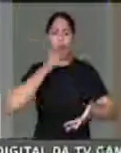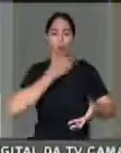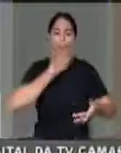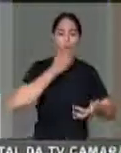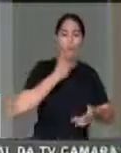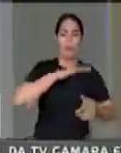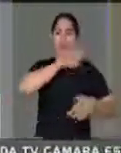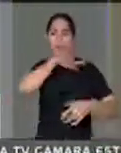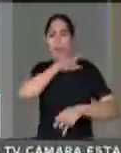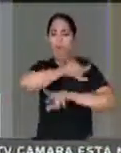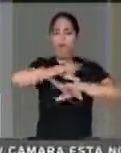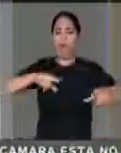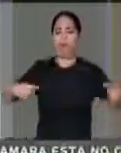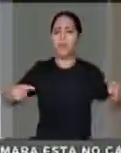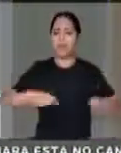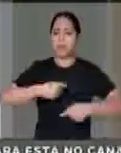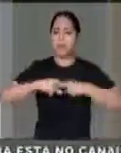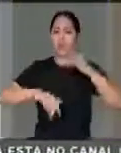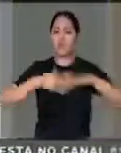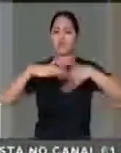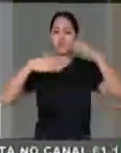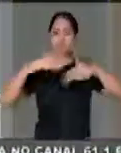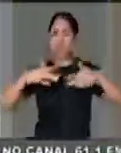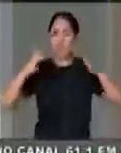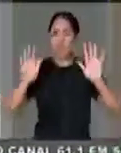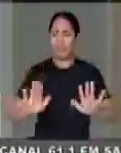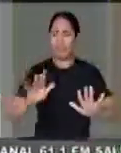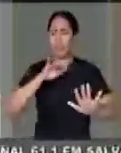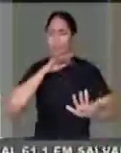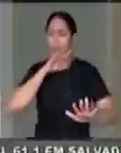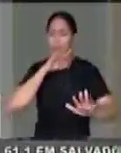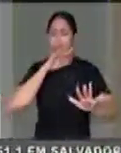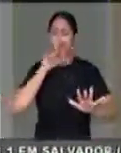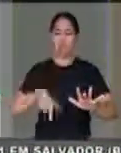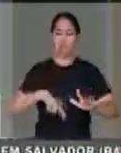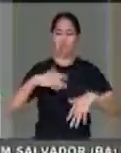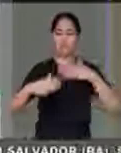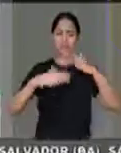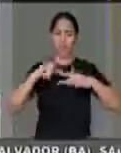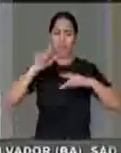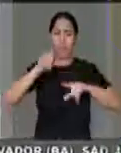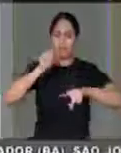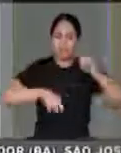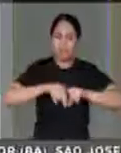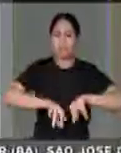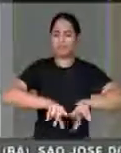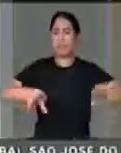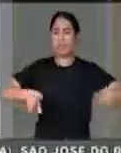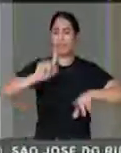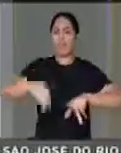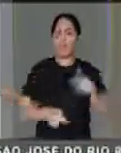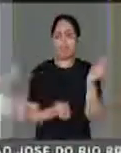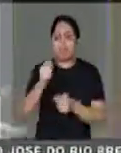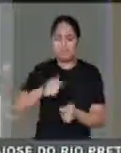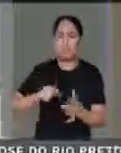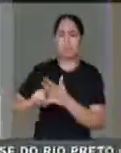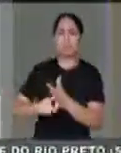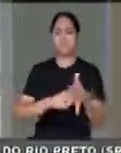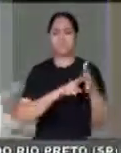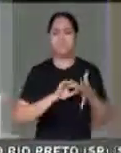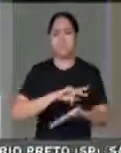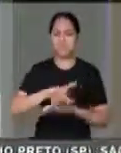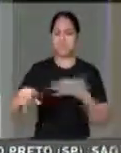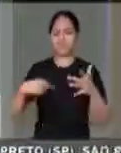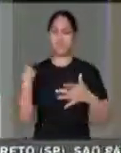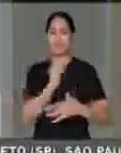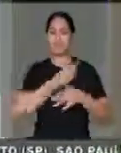natureza, tem levado a um avanço brutal do desenvolvimentismo, do produtivismo, dos mega empreendimentos sobre